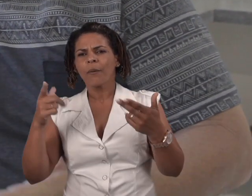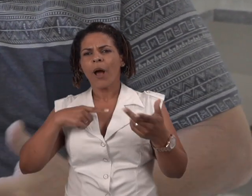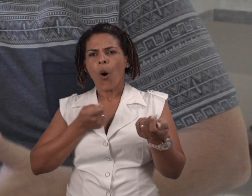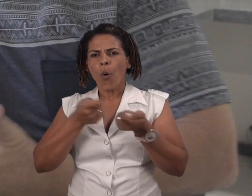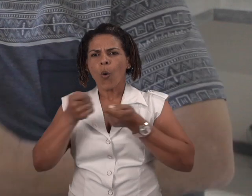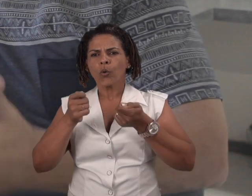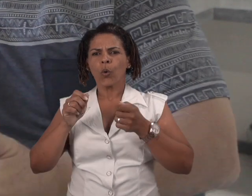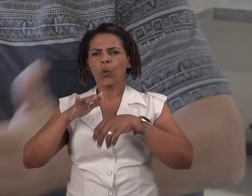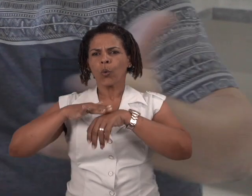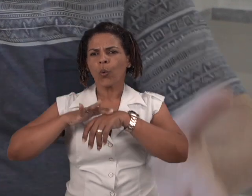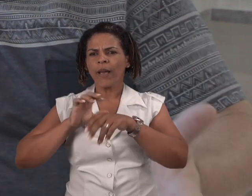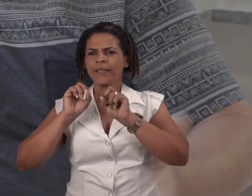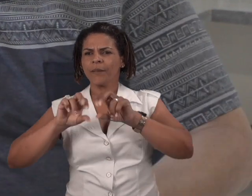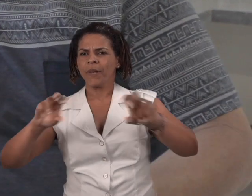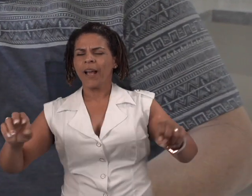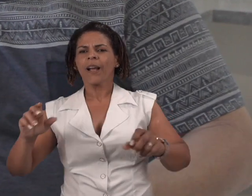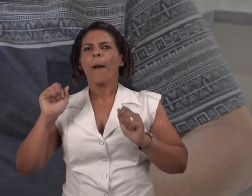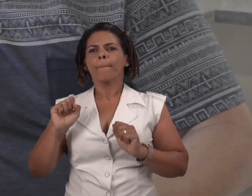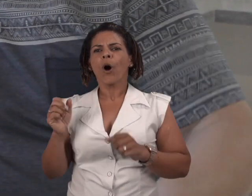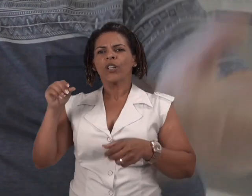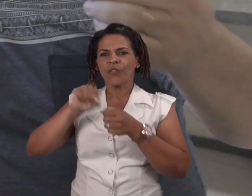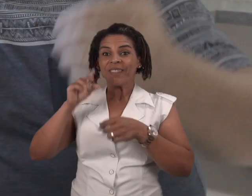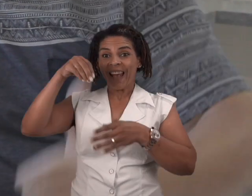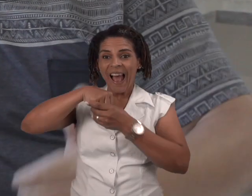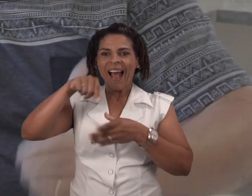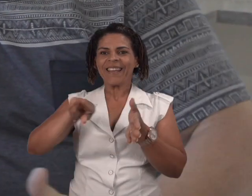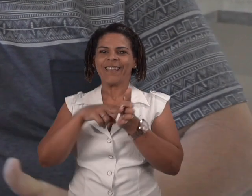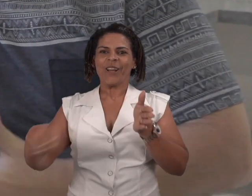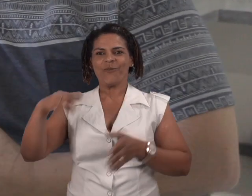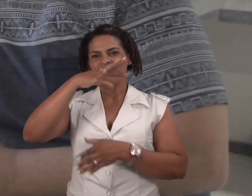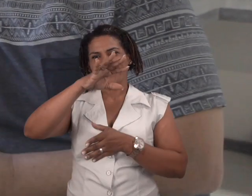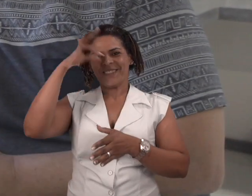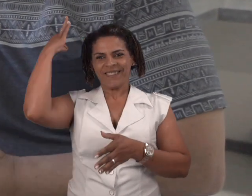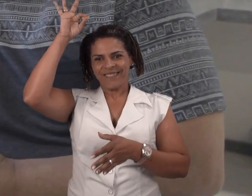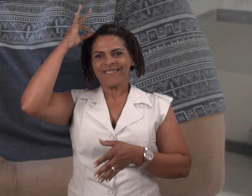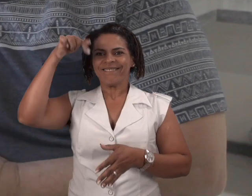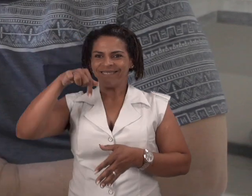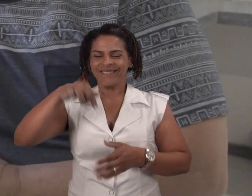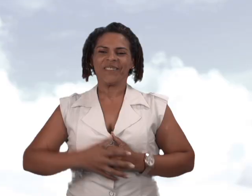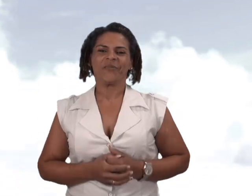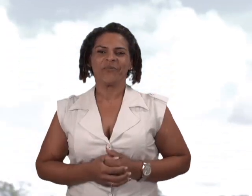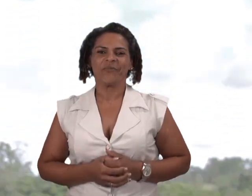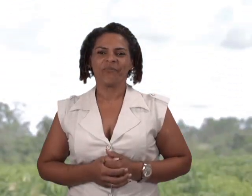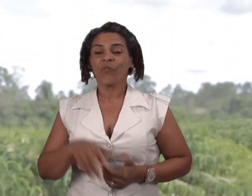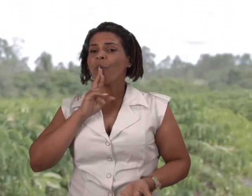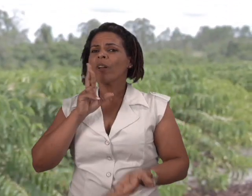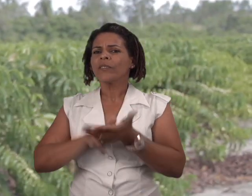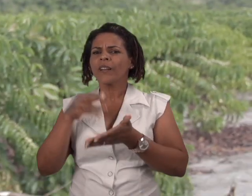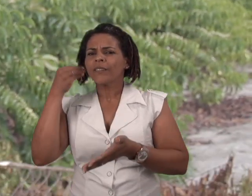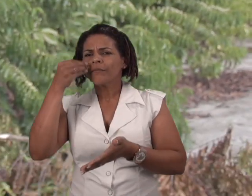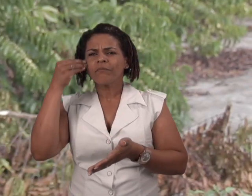registrado para controle de doenças e pragas na agricultura, eles podem fazer o teste oficial aqui na UFES, em São Mateus. Os